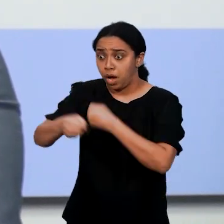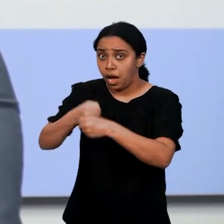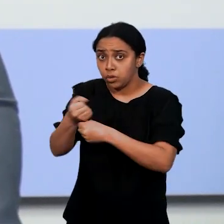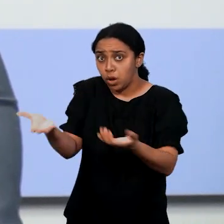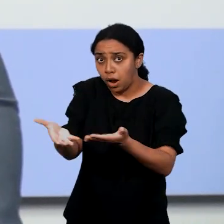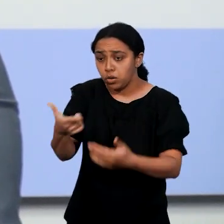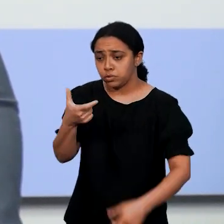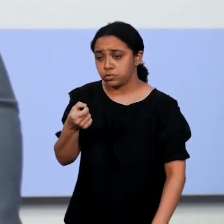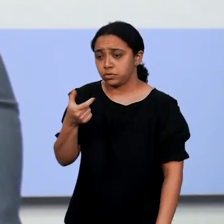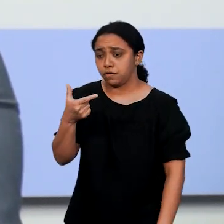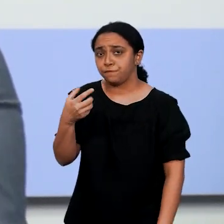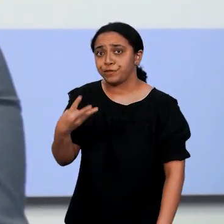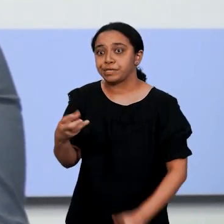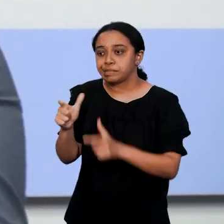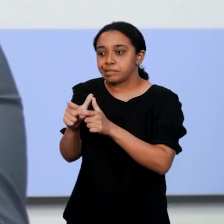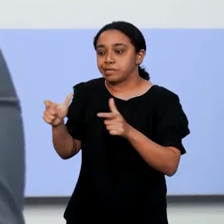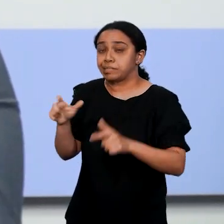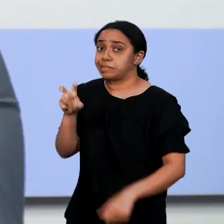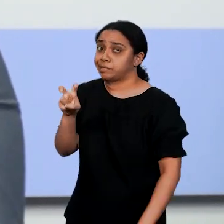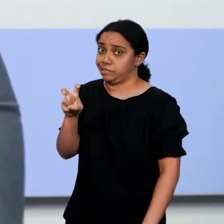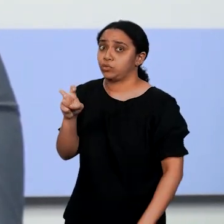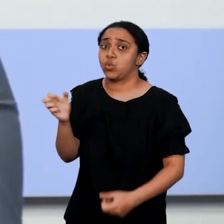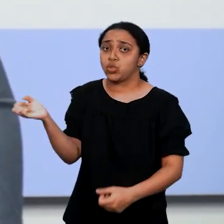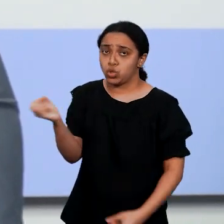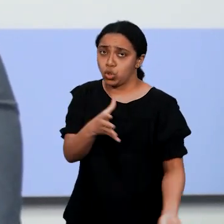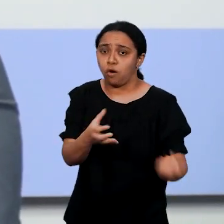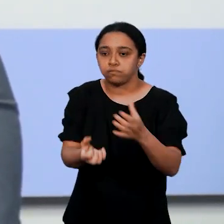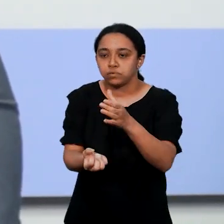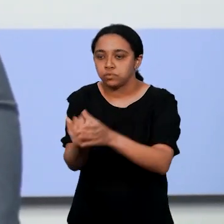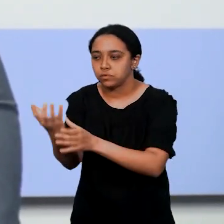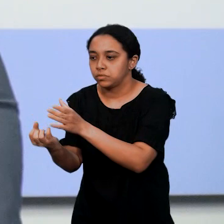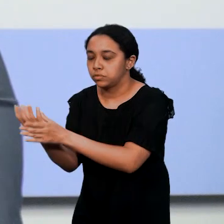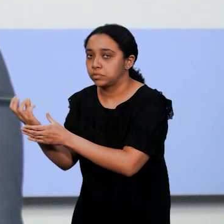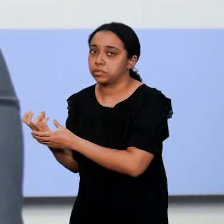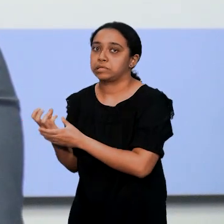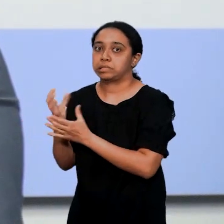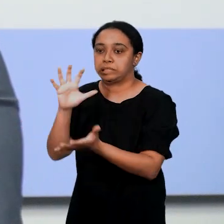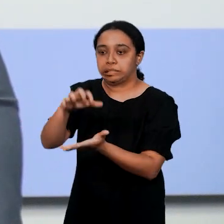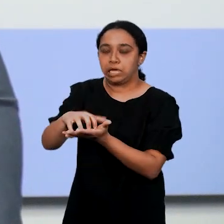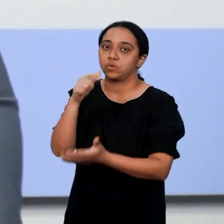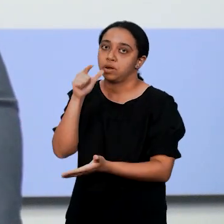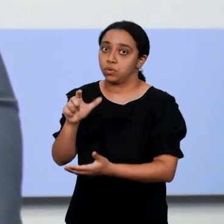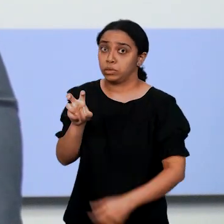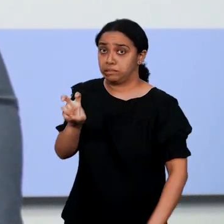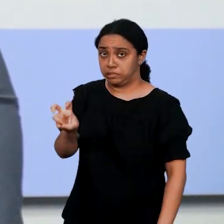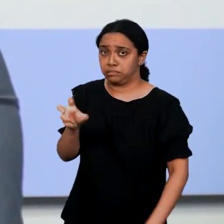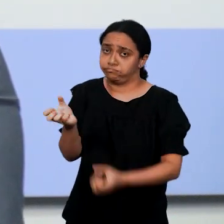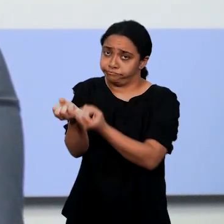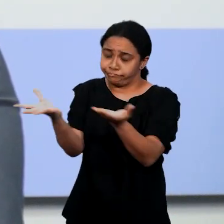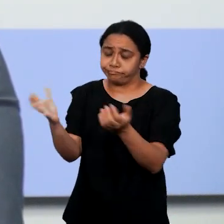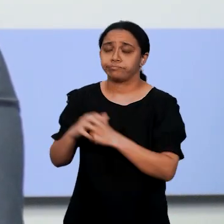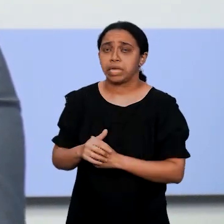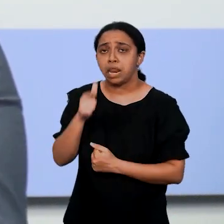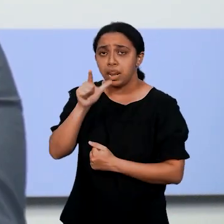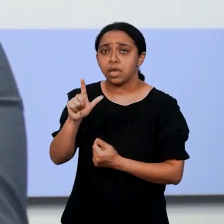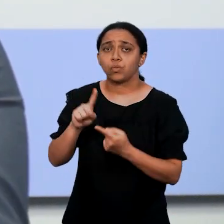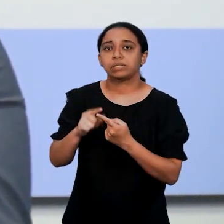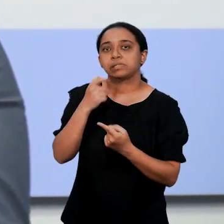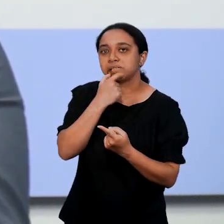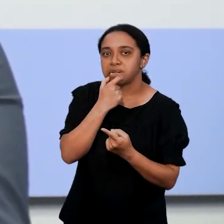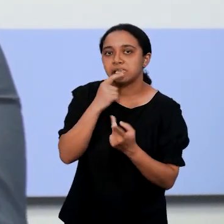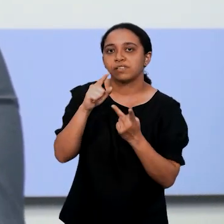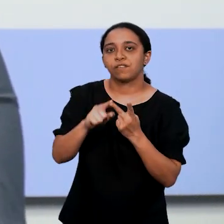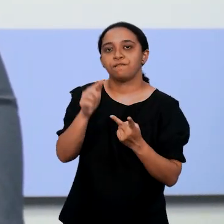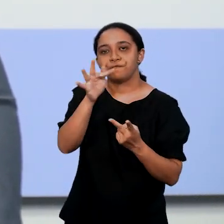meta para esse ano é compor, aumentar em cinco o número de novos campi com os centros de línguas, ofertando línguas